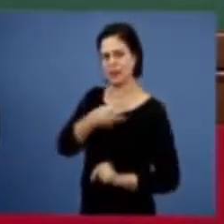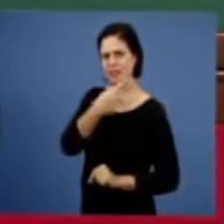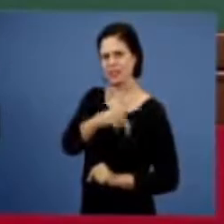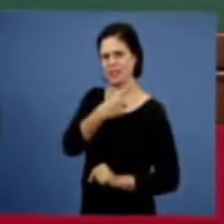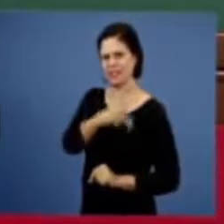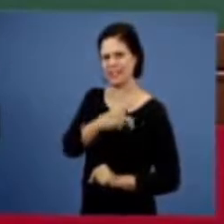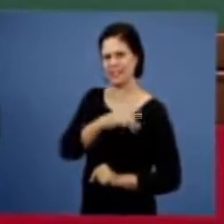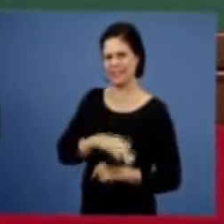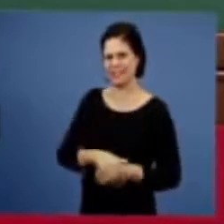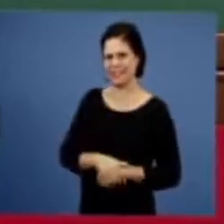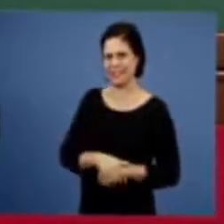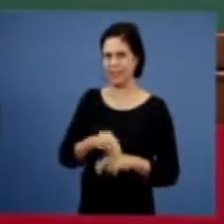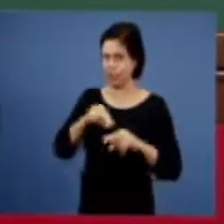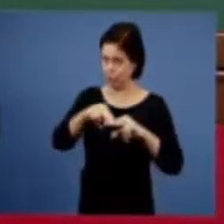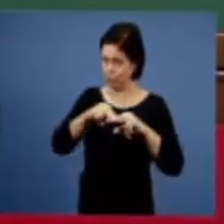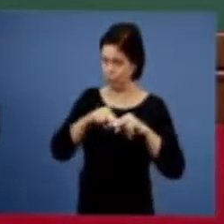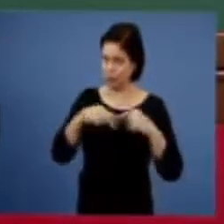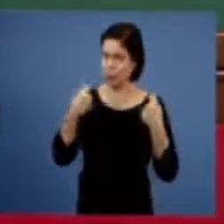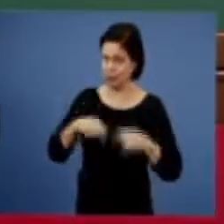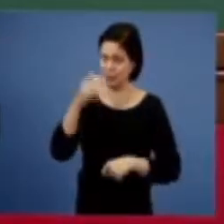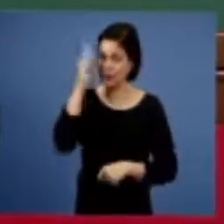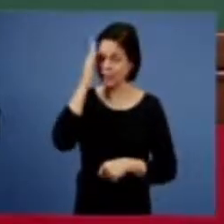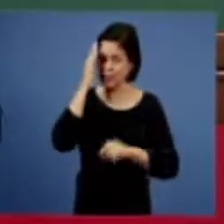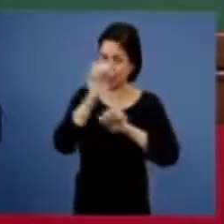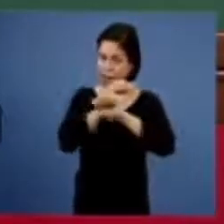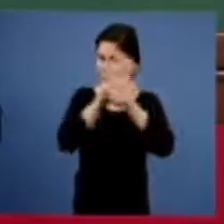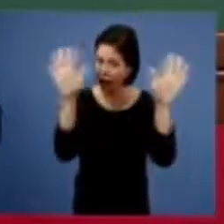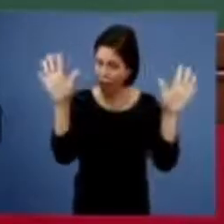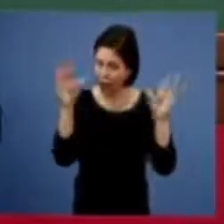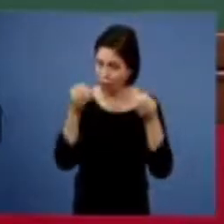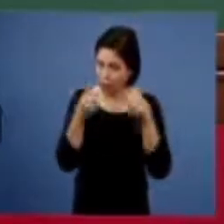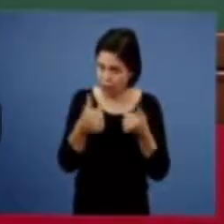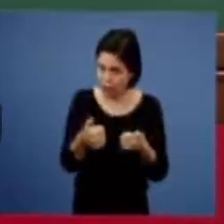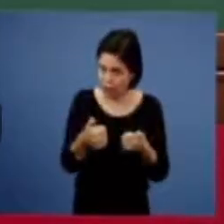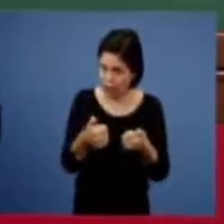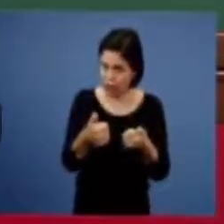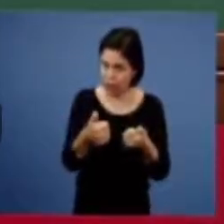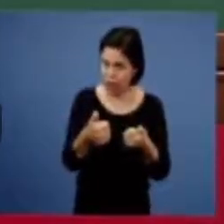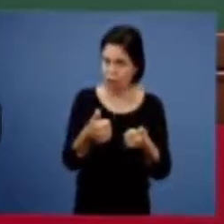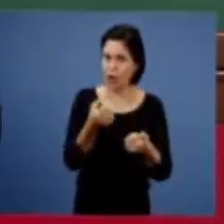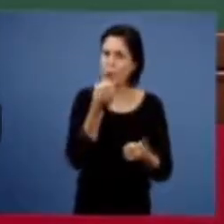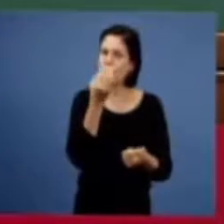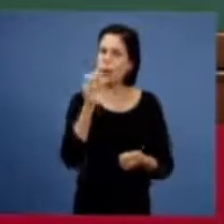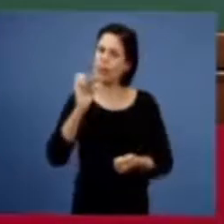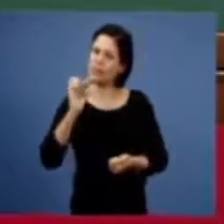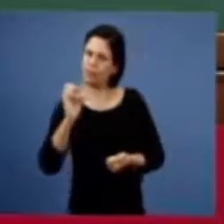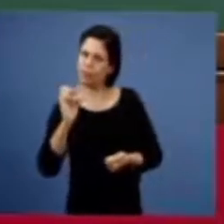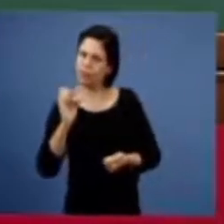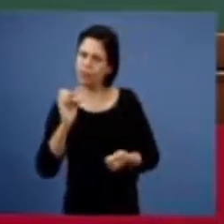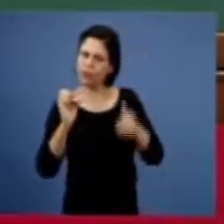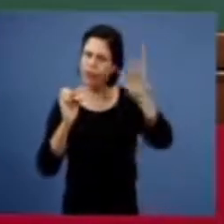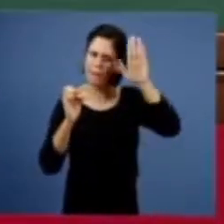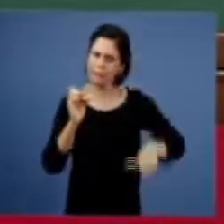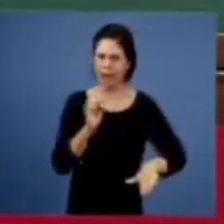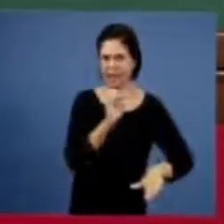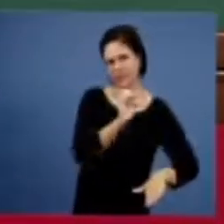então, é por isso que tem que ser, fazer a diferença entre a boa semente e a má semente o inimigo